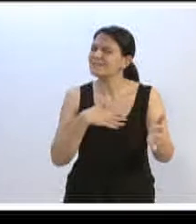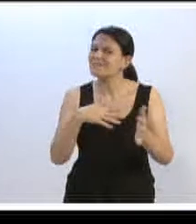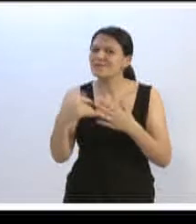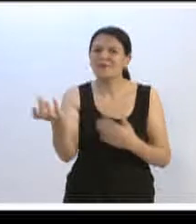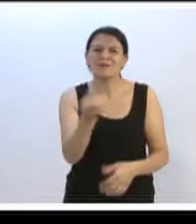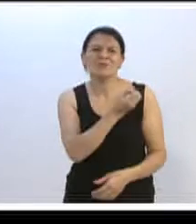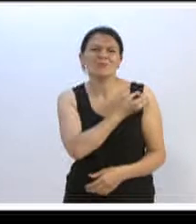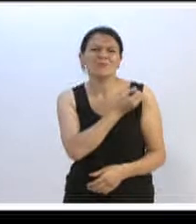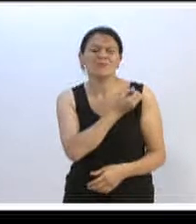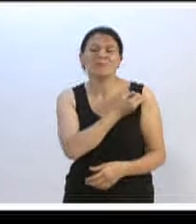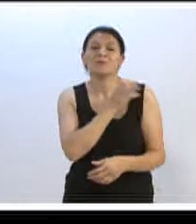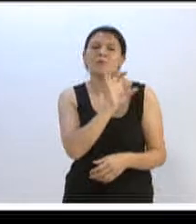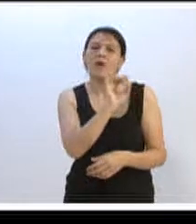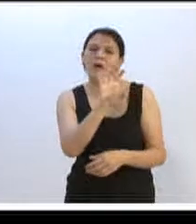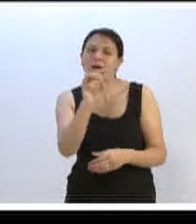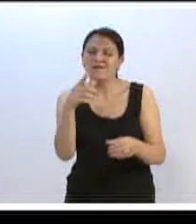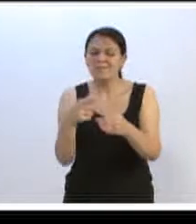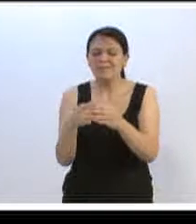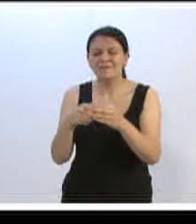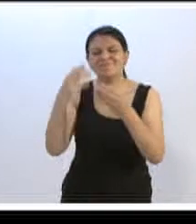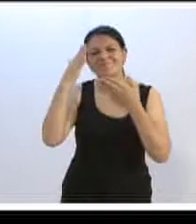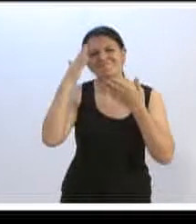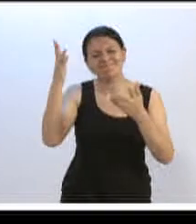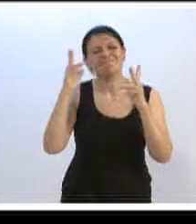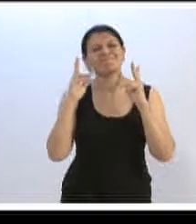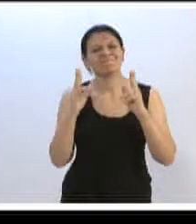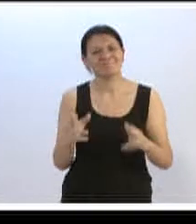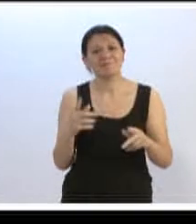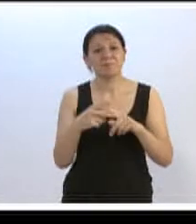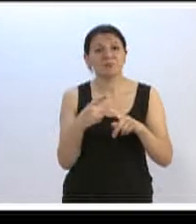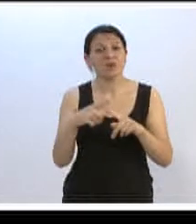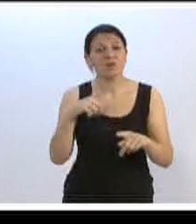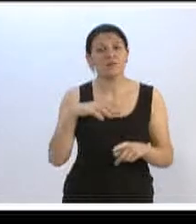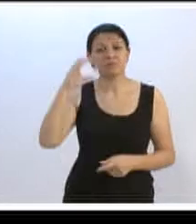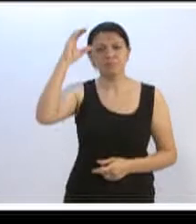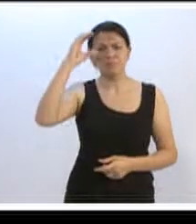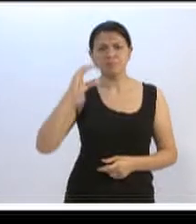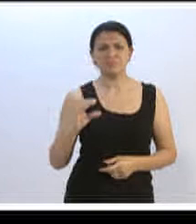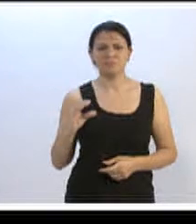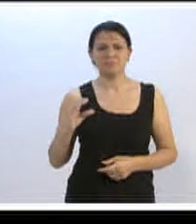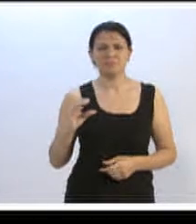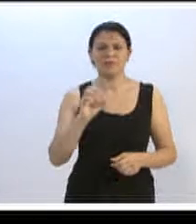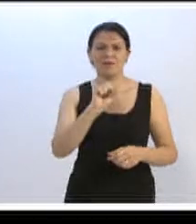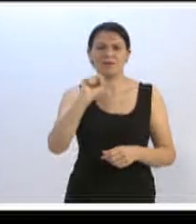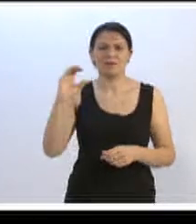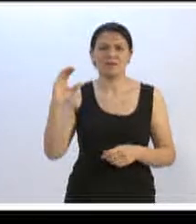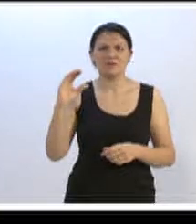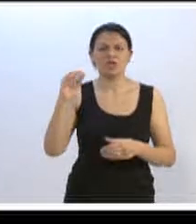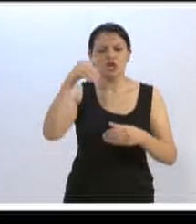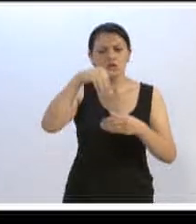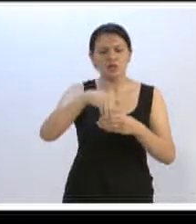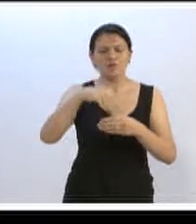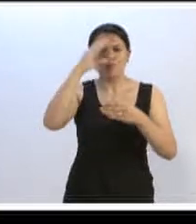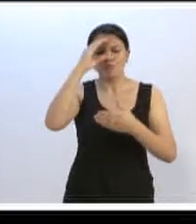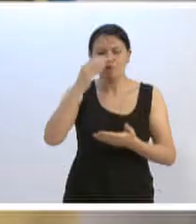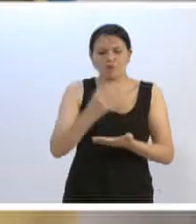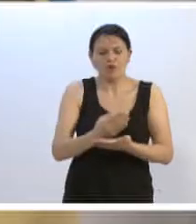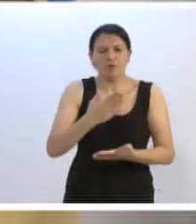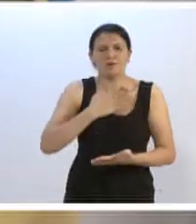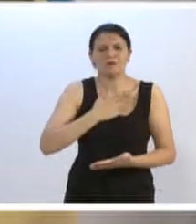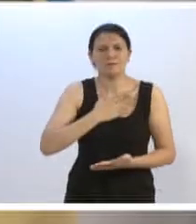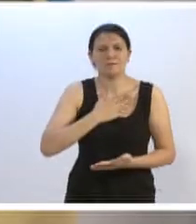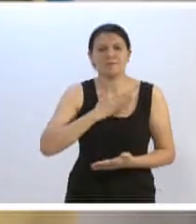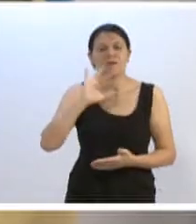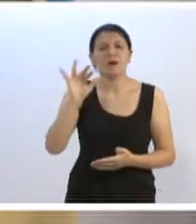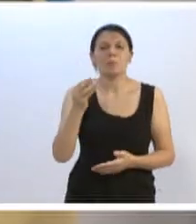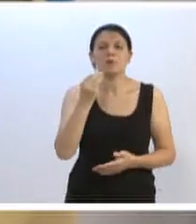desses municípios a gratidão é a mesma, pois teve lá um cidadão ou uma cidadã catarinense que confiou seu voto em nós. Aproveito aqui